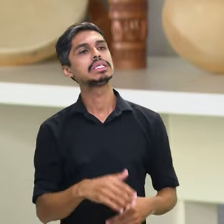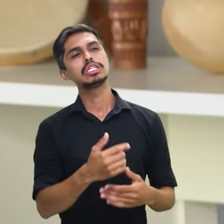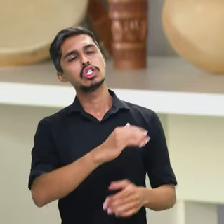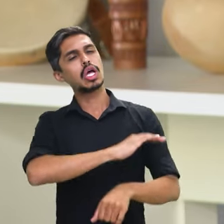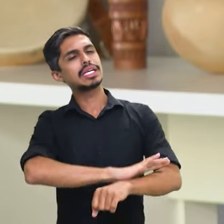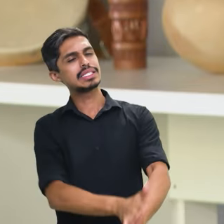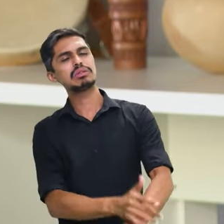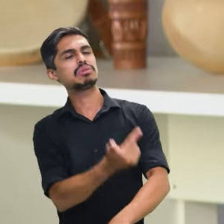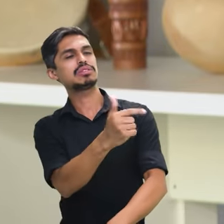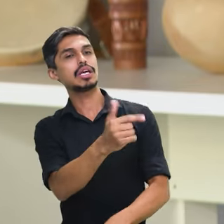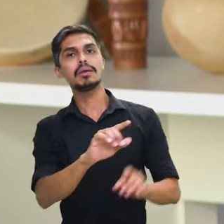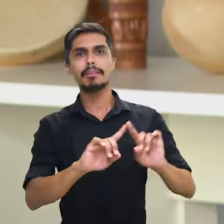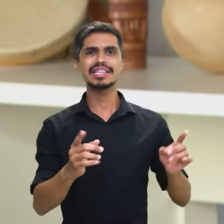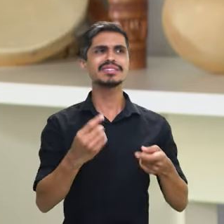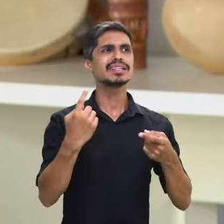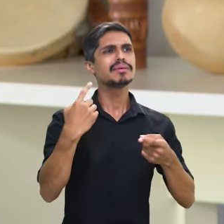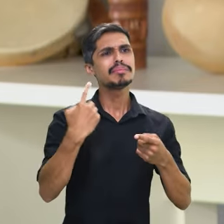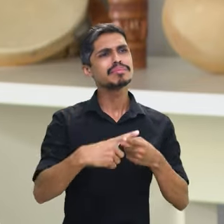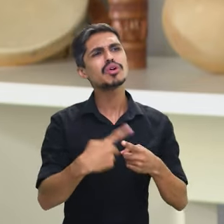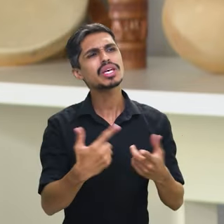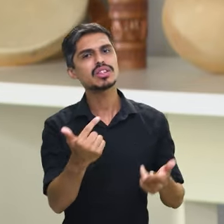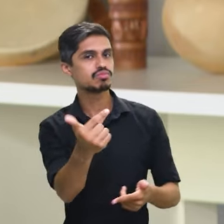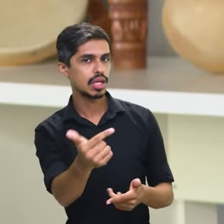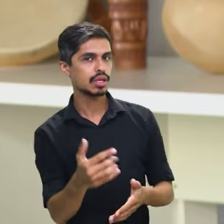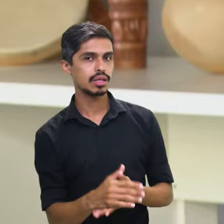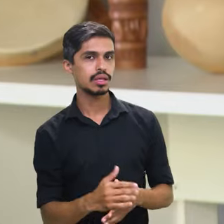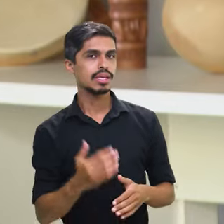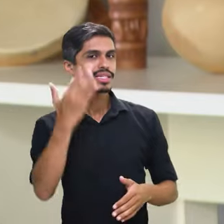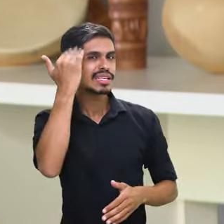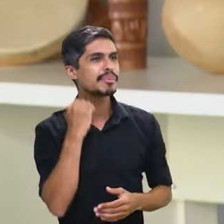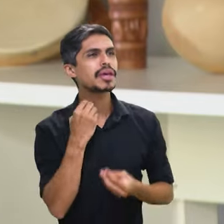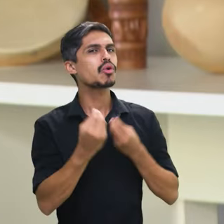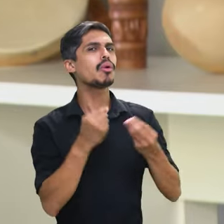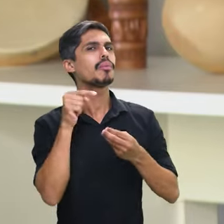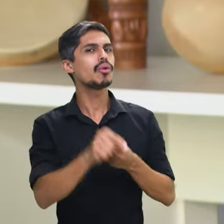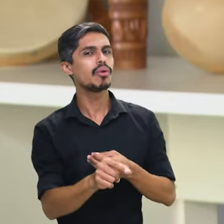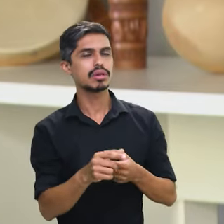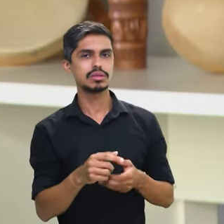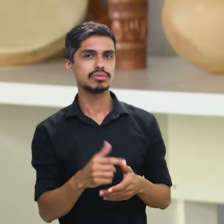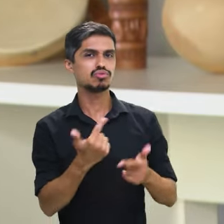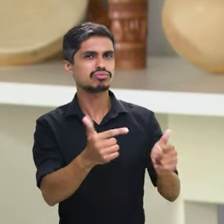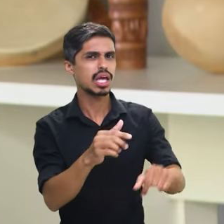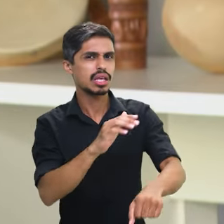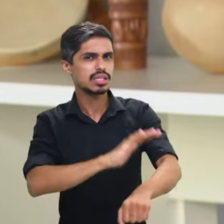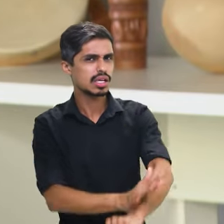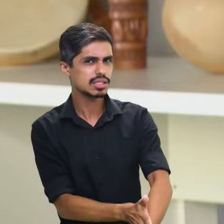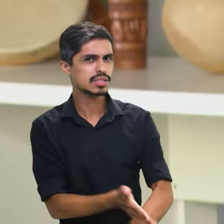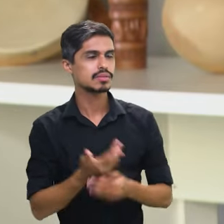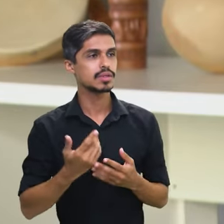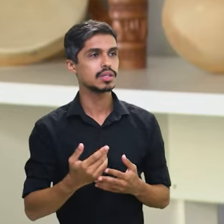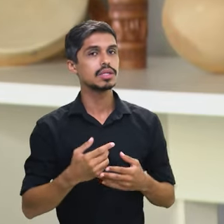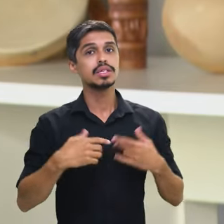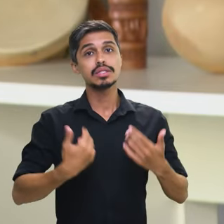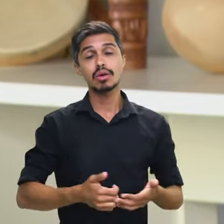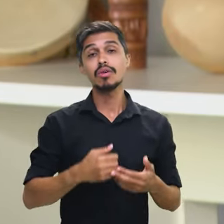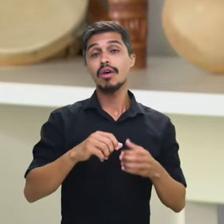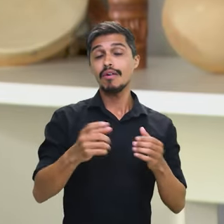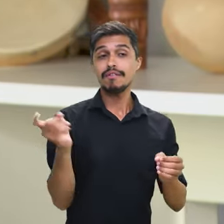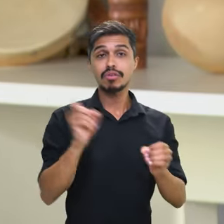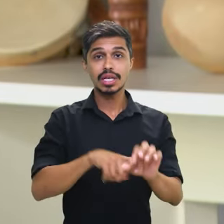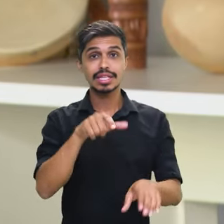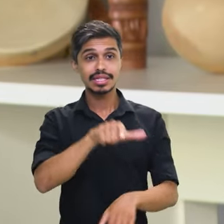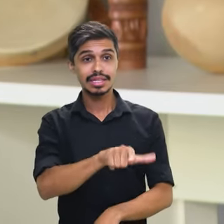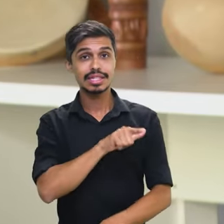o Brasil não tem racismo, aí precisa saber por que não tem, praticar como isso é. E, ao mesmo tempo, na educação, primeiro, segundo